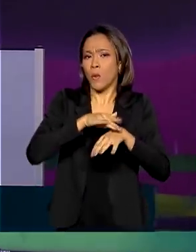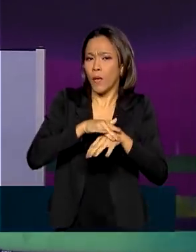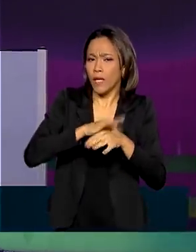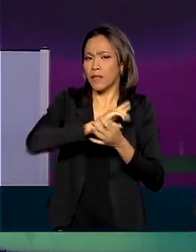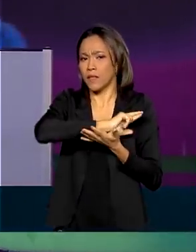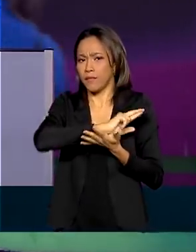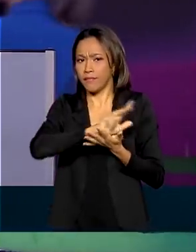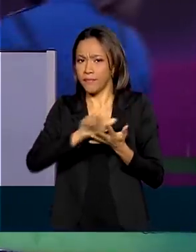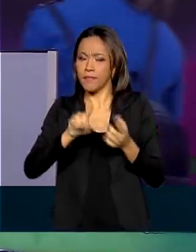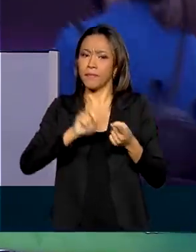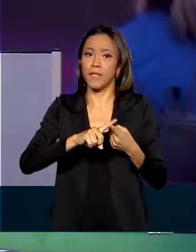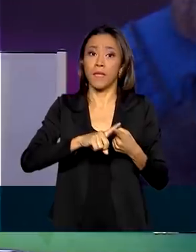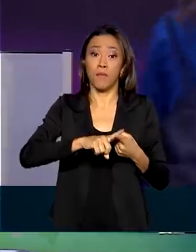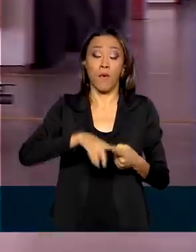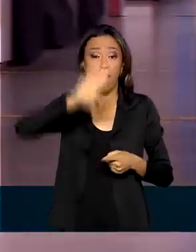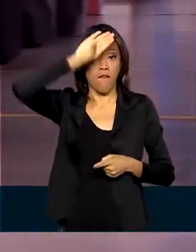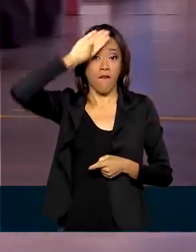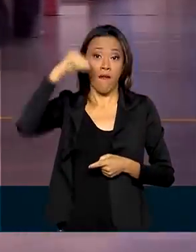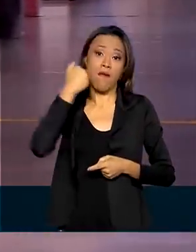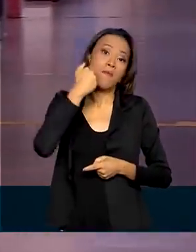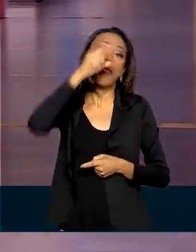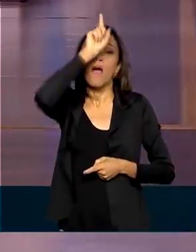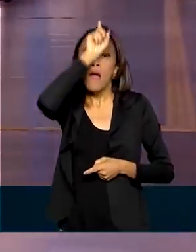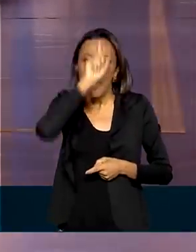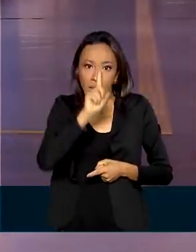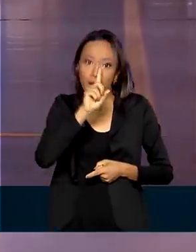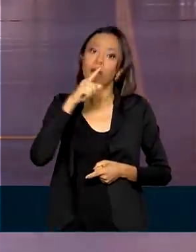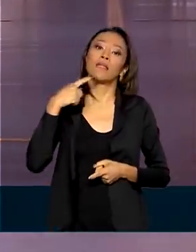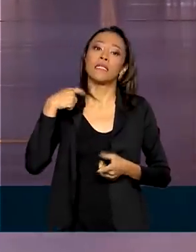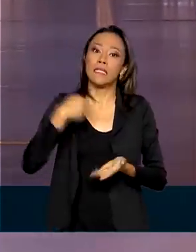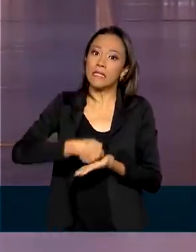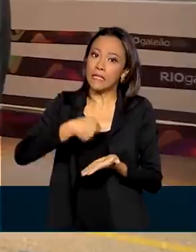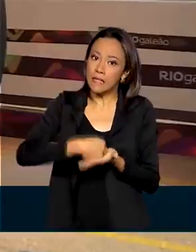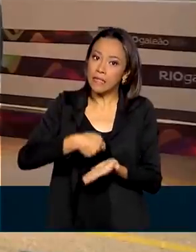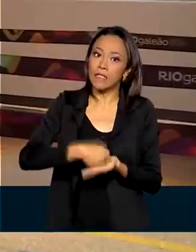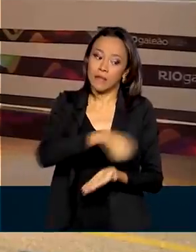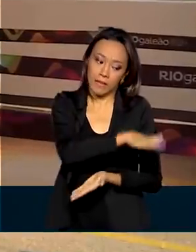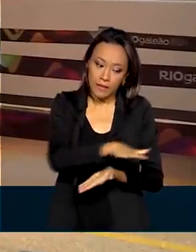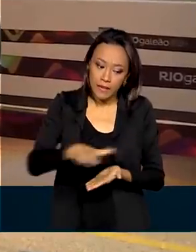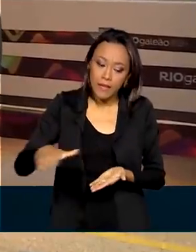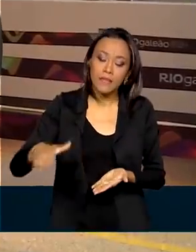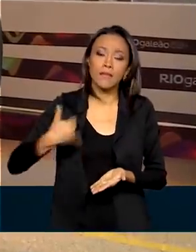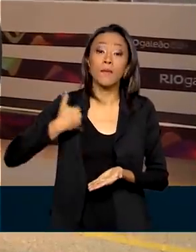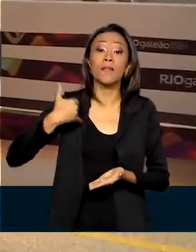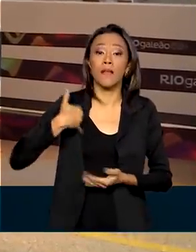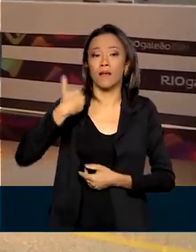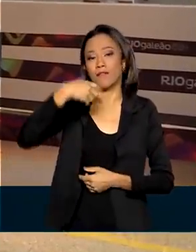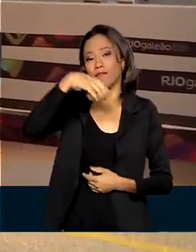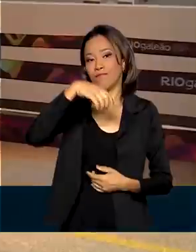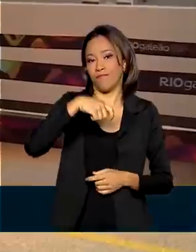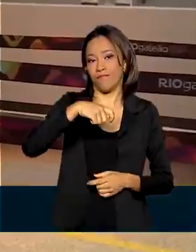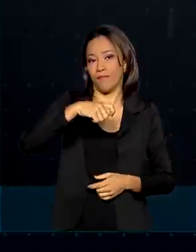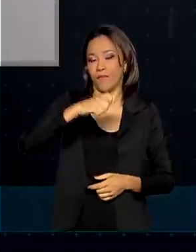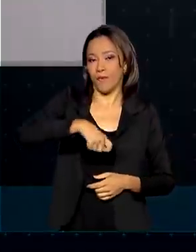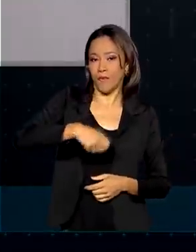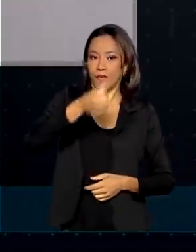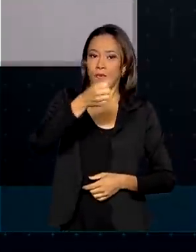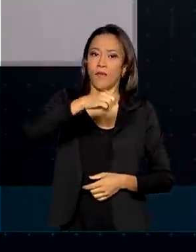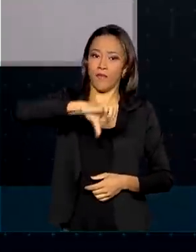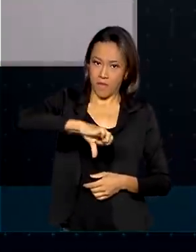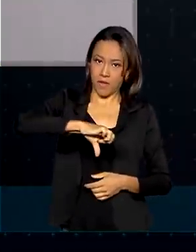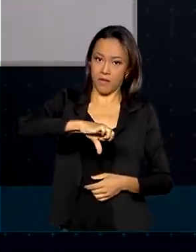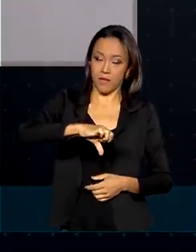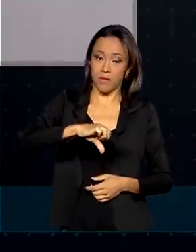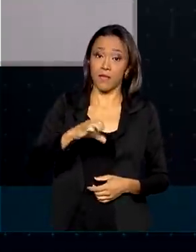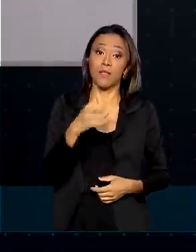como, por exemplo, a febre amarela. E é exigido, inclusive, para as crianças a partir de nove meses de vida. No